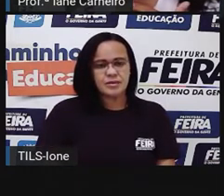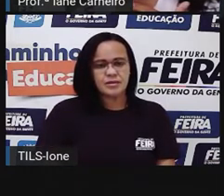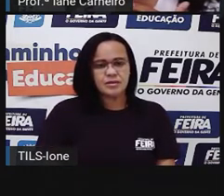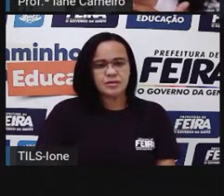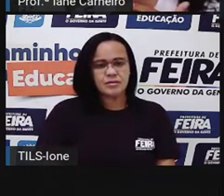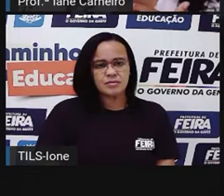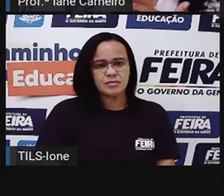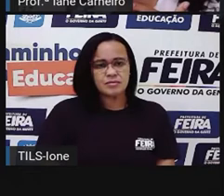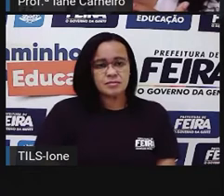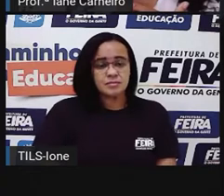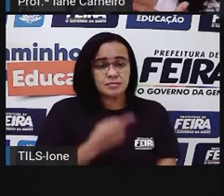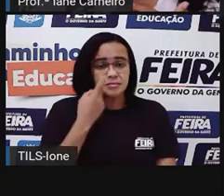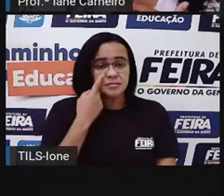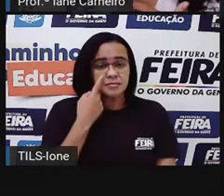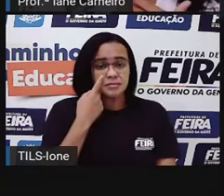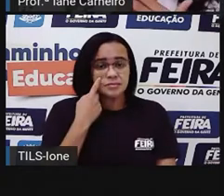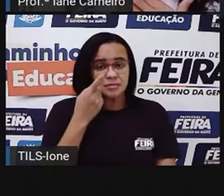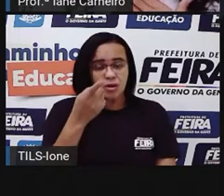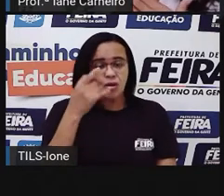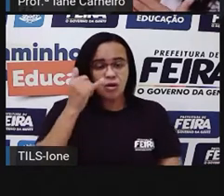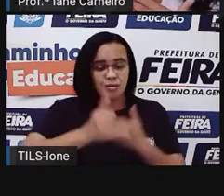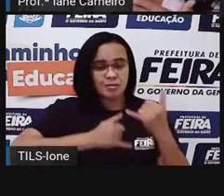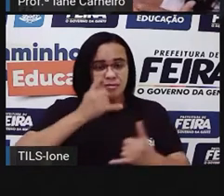Então, olha como é esse jogo, hein?